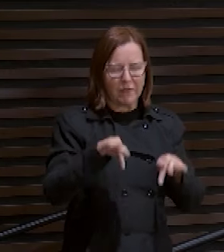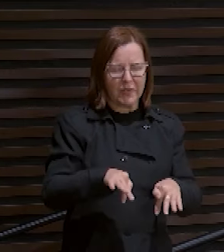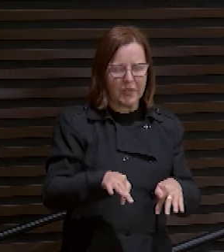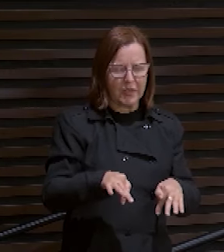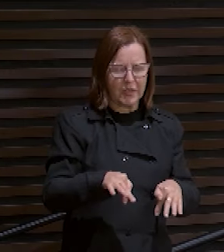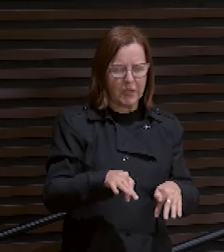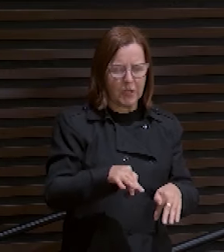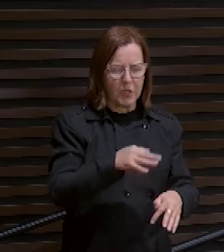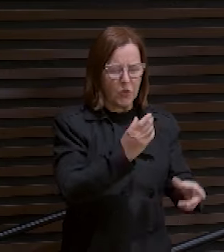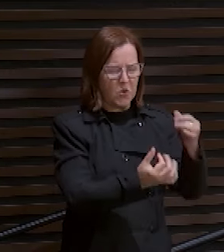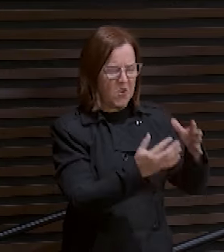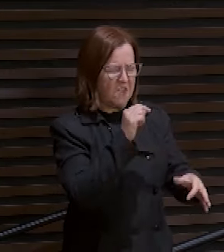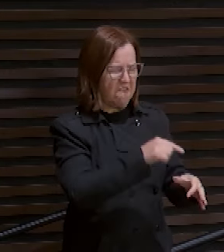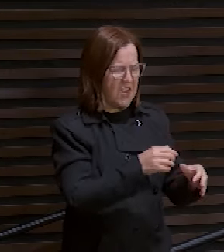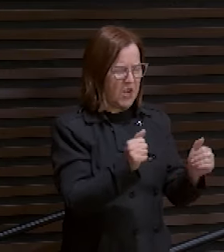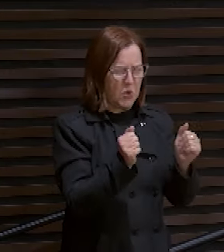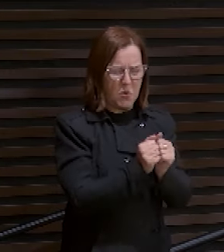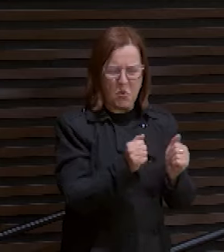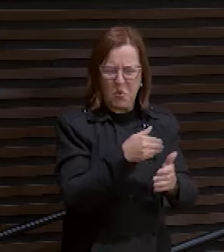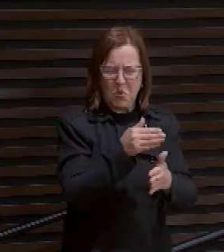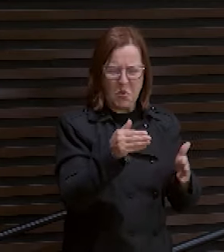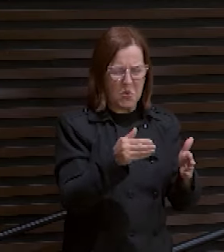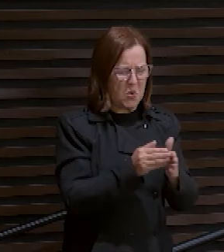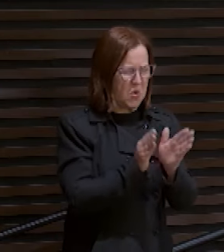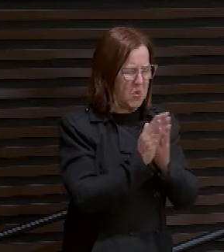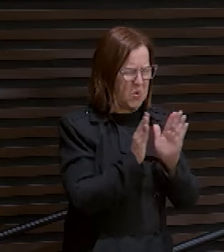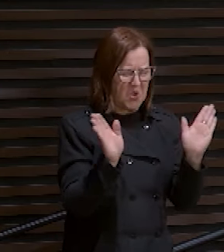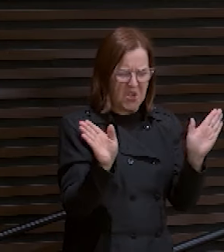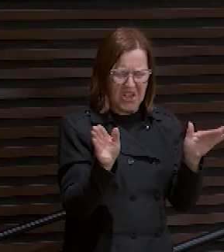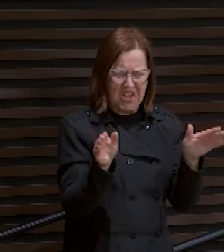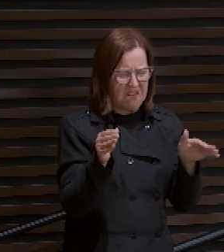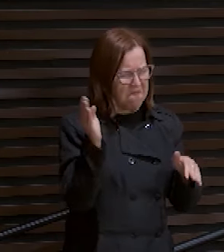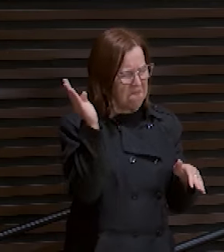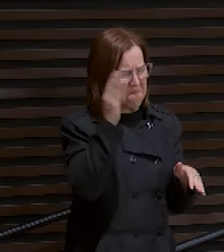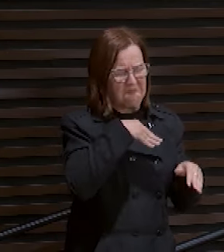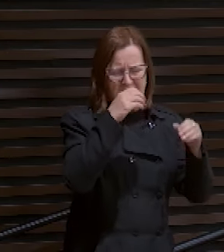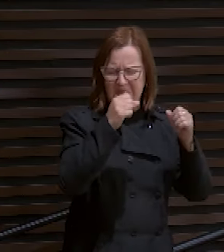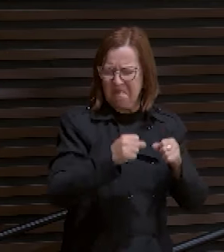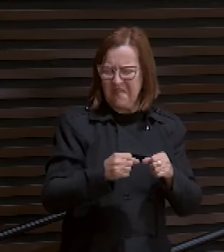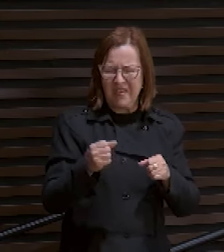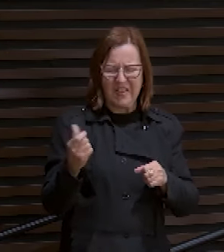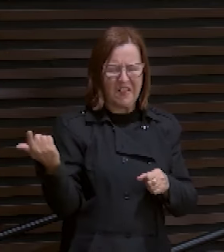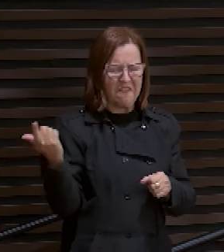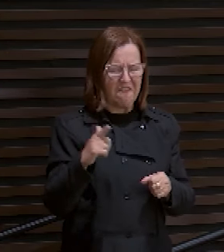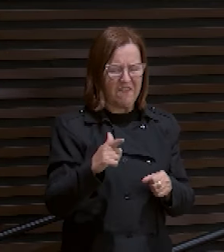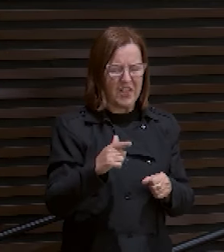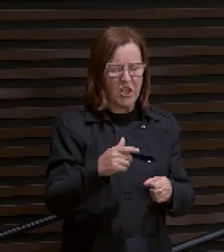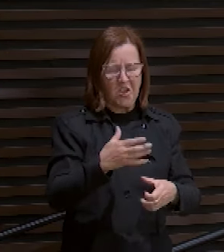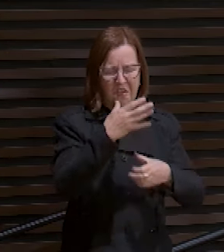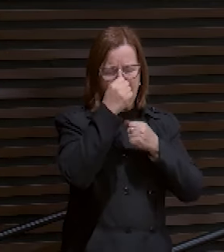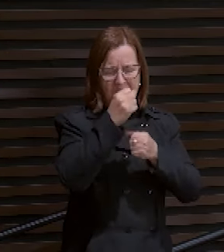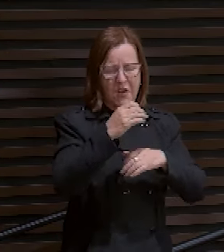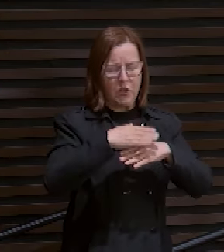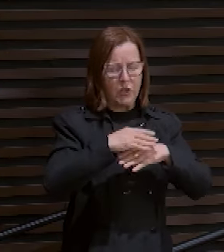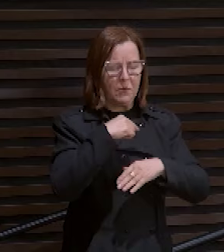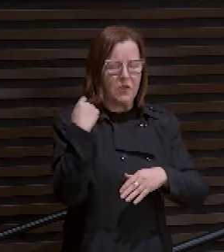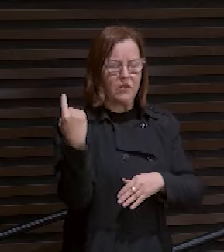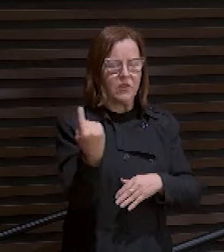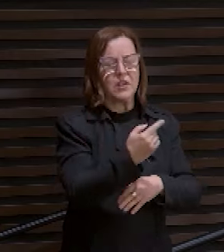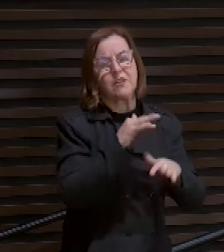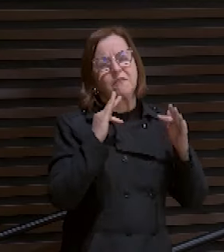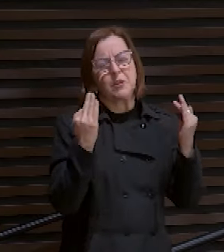inferno, com todos os principados e potestades, tem vindo com força total sobre nossas famílias,